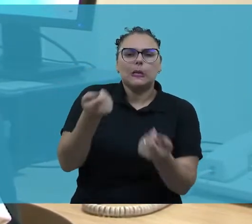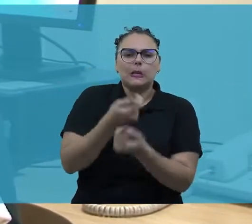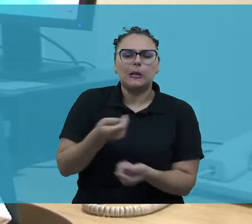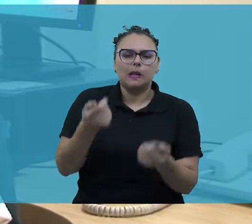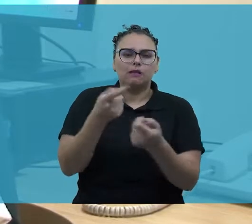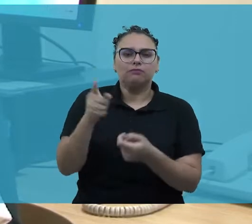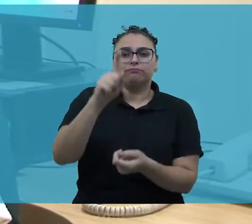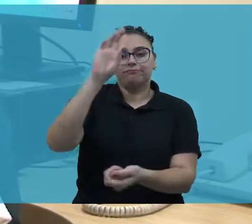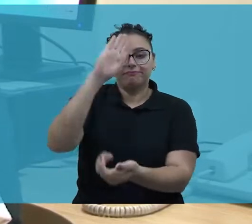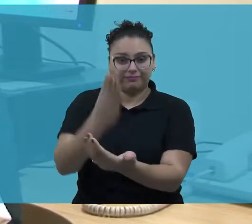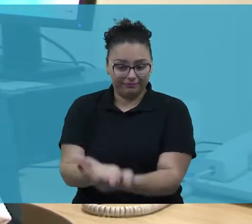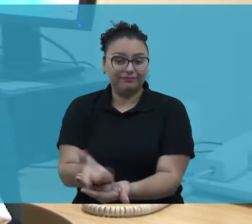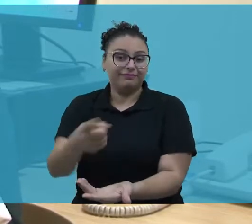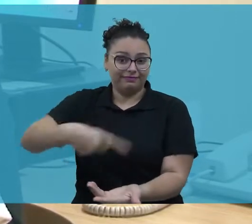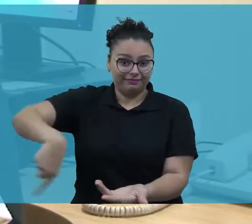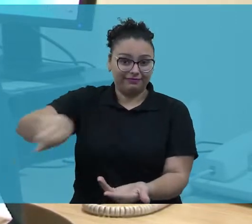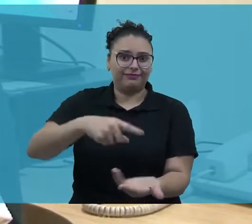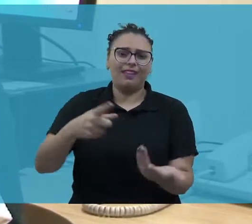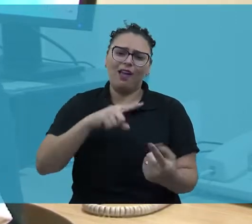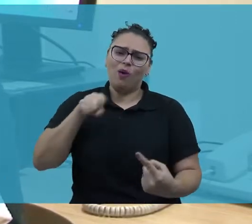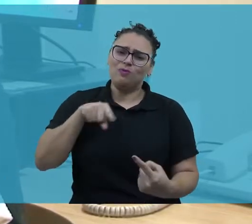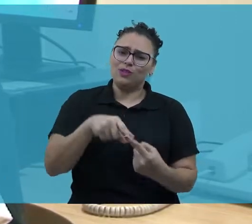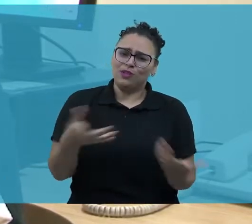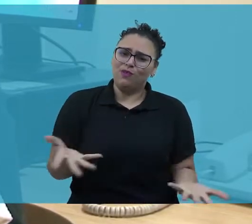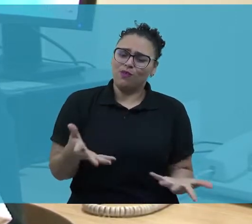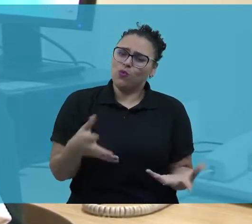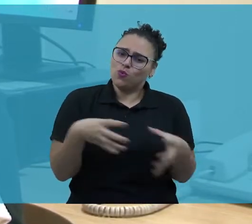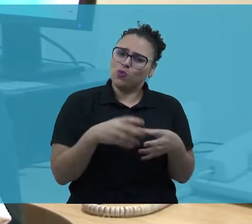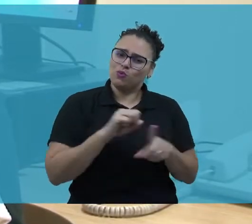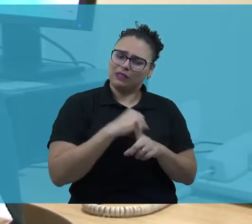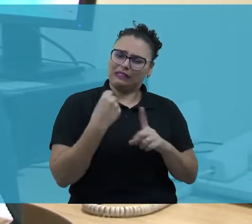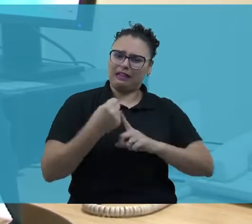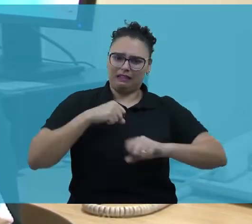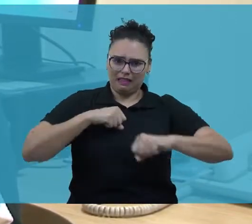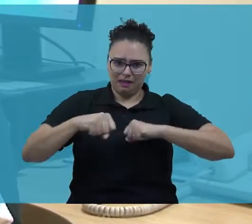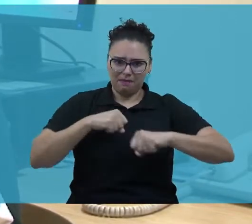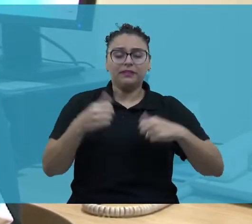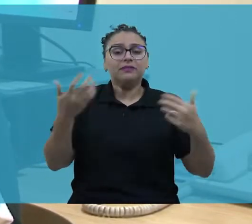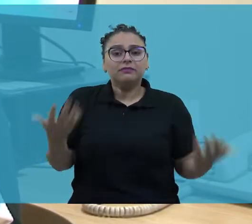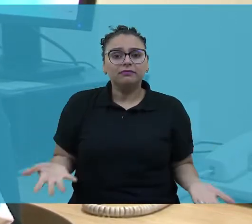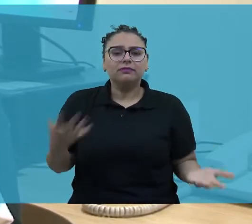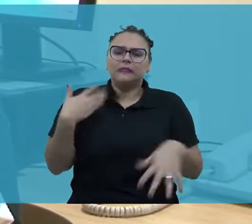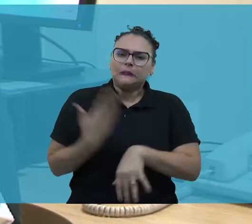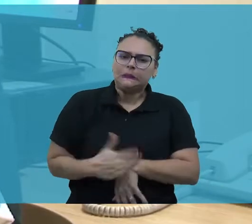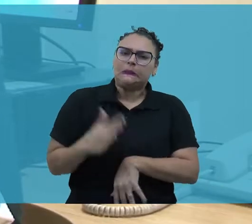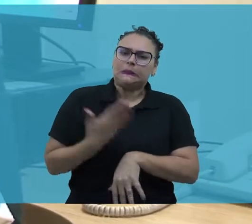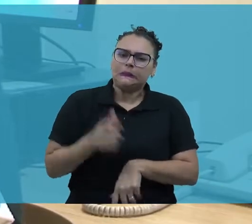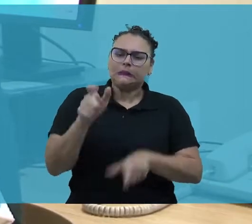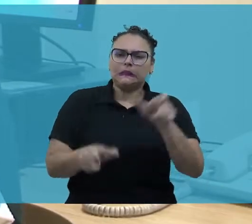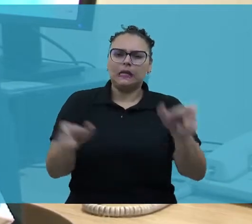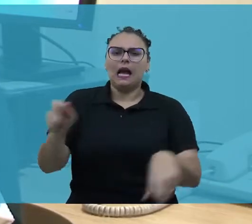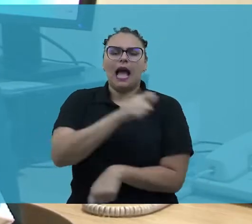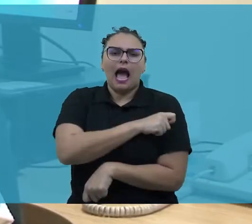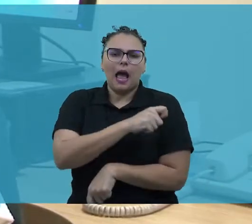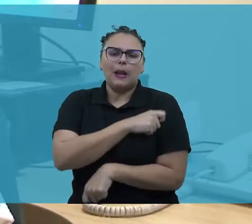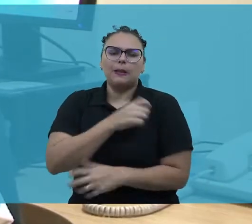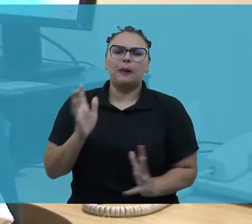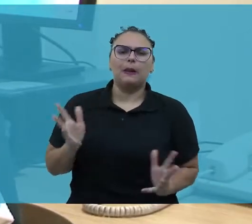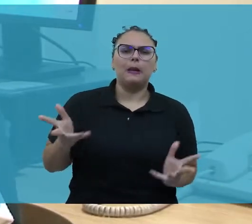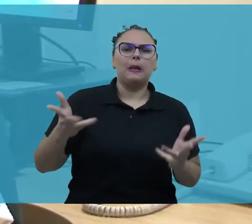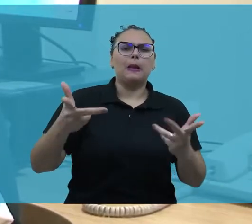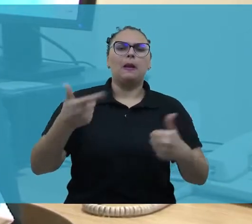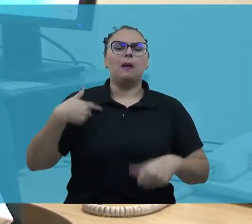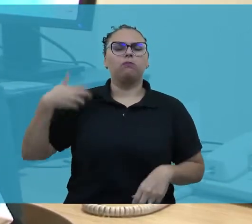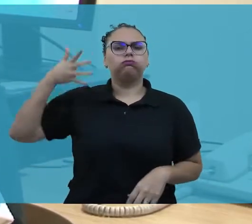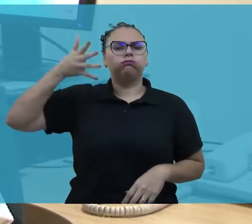convencer do seu ponto de vista. E é exatamente esse o objetivo da Sociedade de Debates. Ou seja, aperfeiçoar os alunos